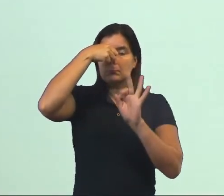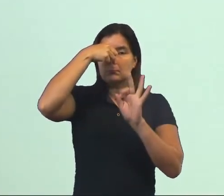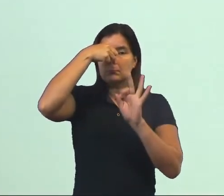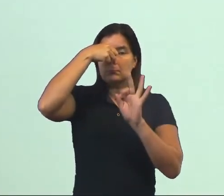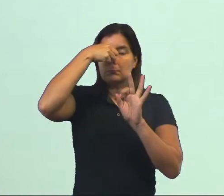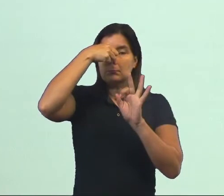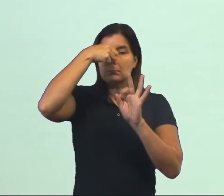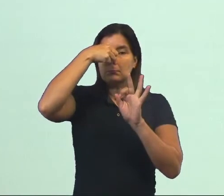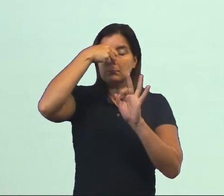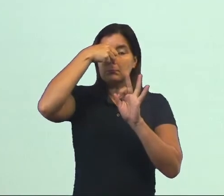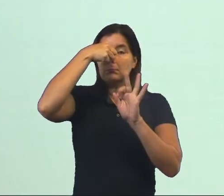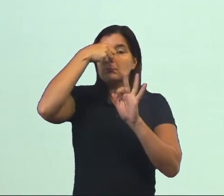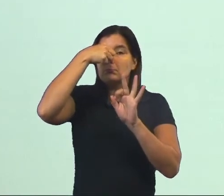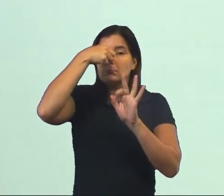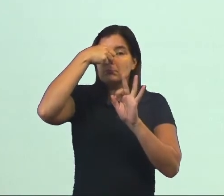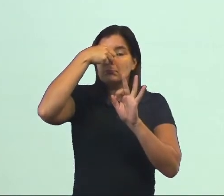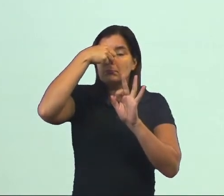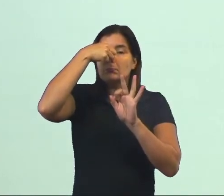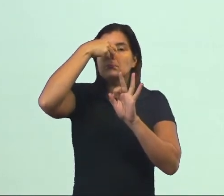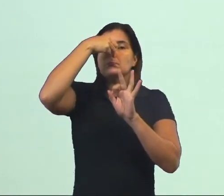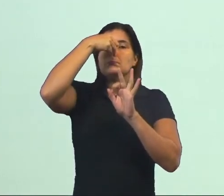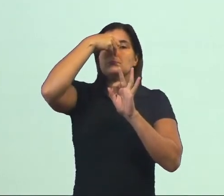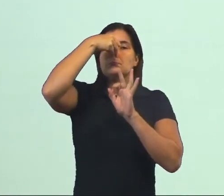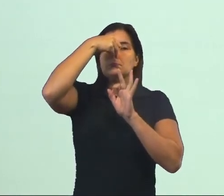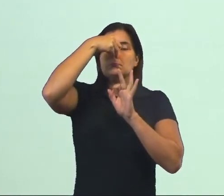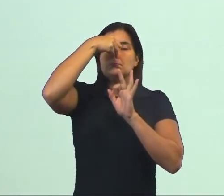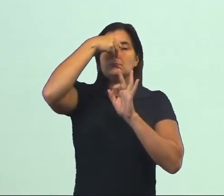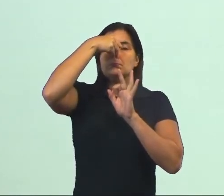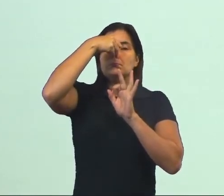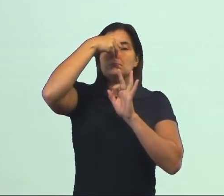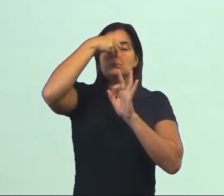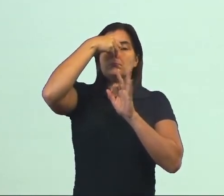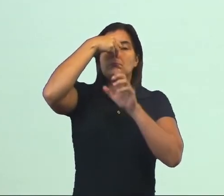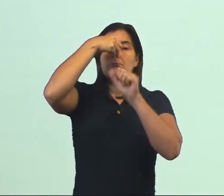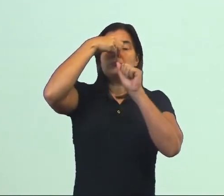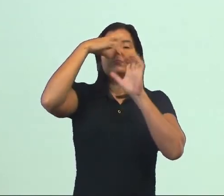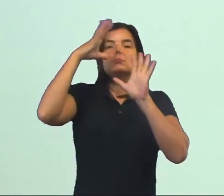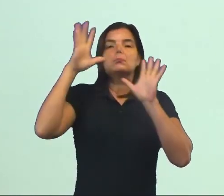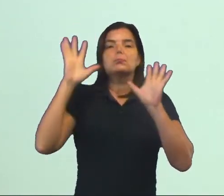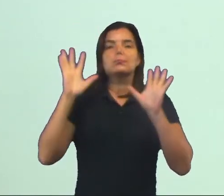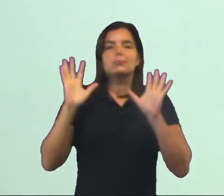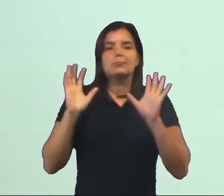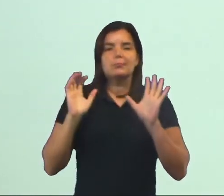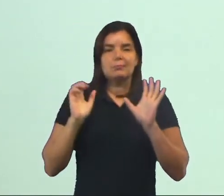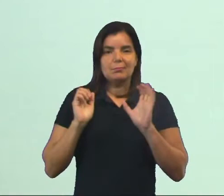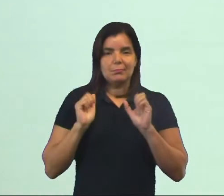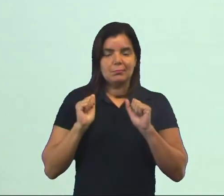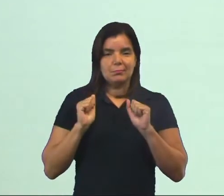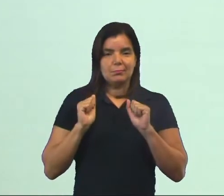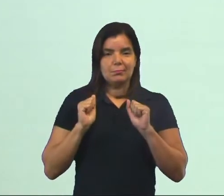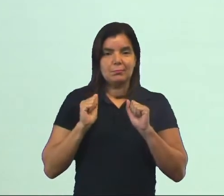Aí você fez o quê? Inspirou. O que aconteceu? O ar entrou. Aí quando você solta o ar,